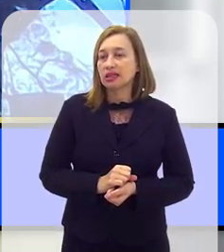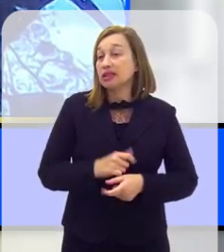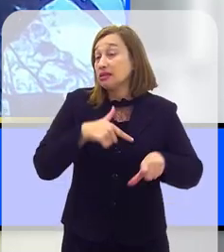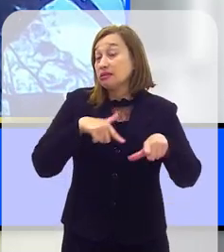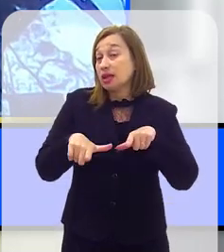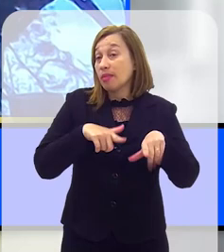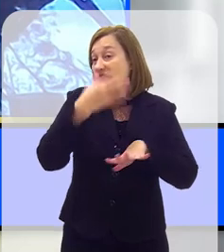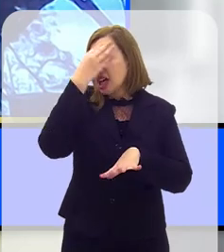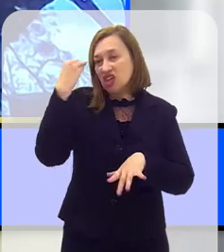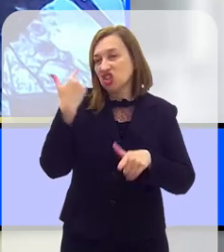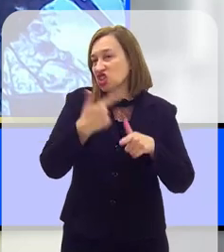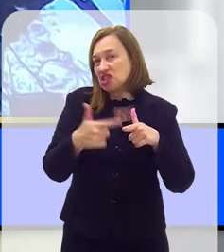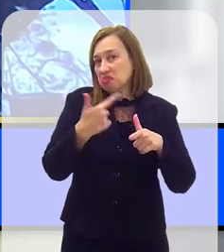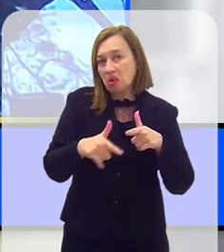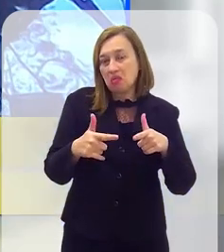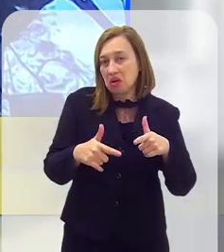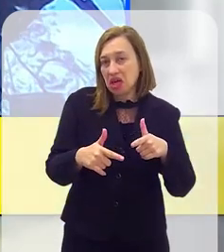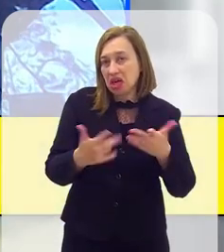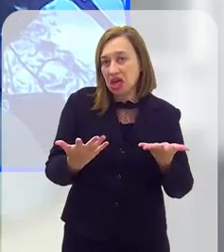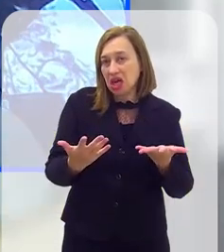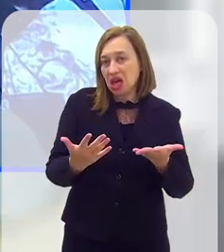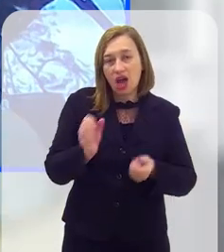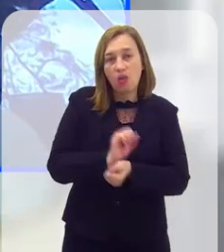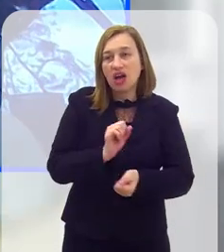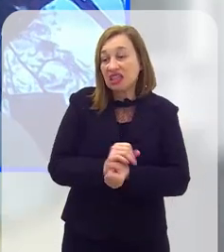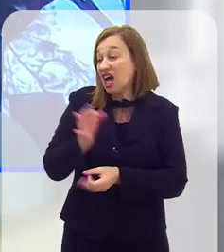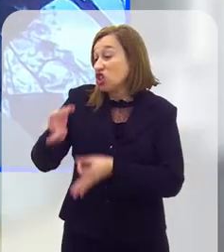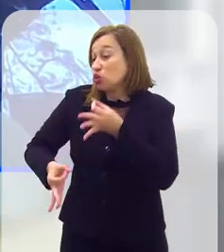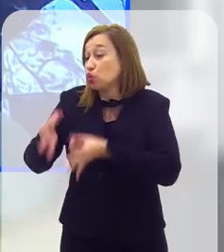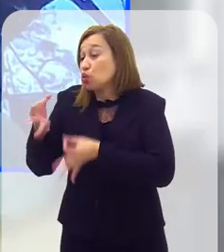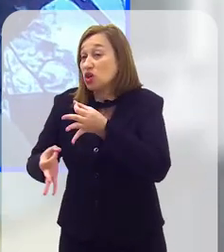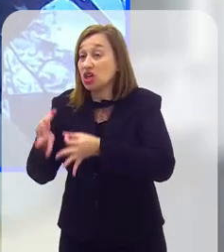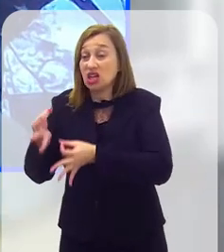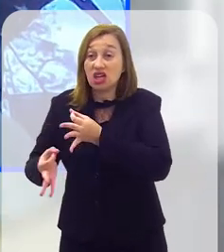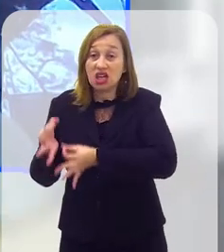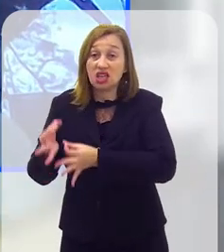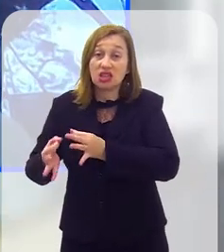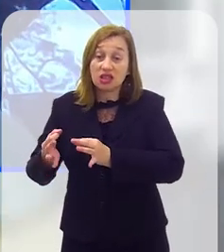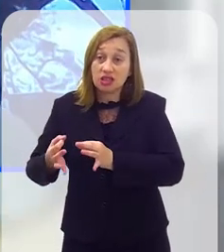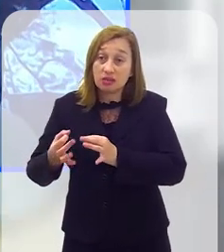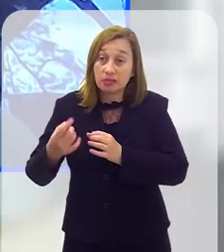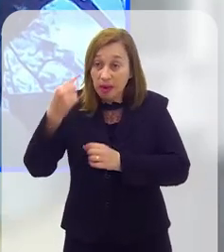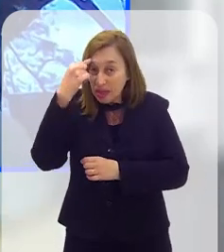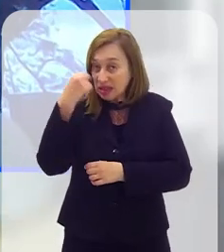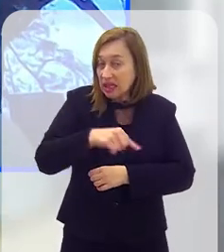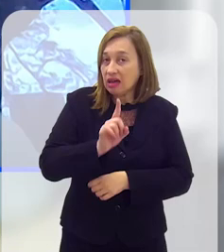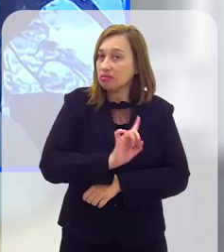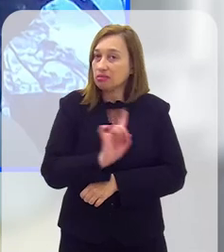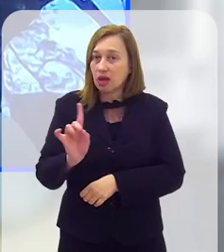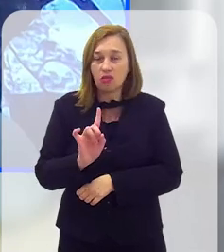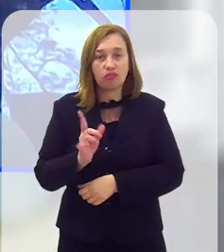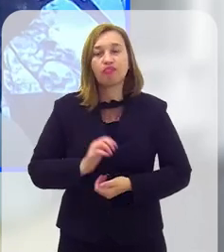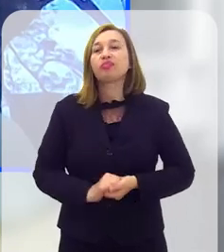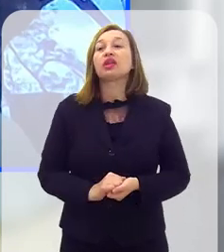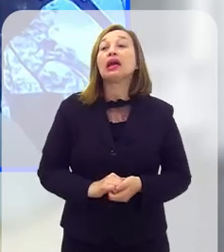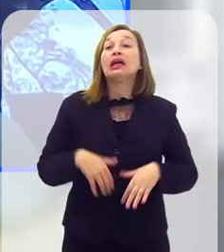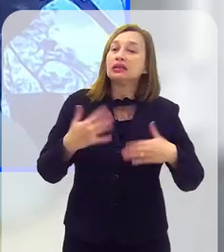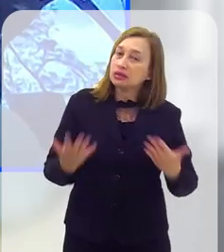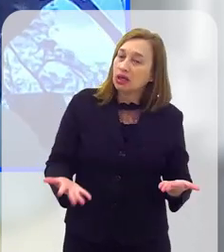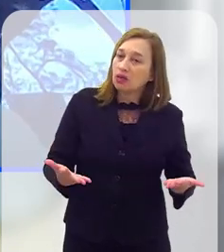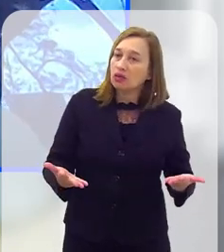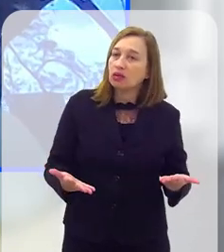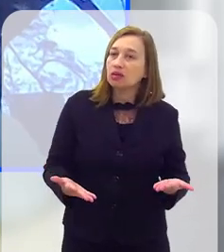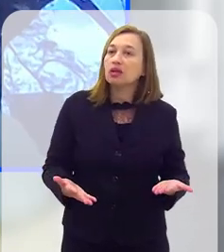parecer de juiz dizendo que tem que operar porque não tem viabilidade